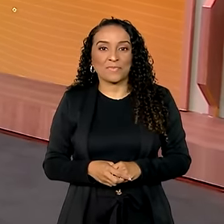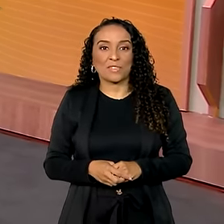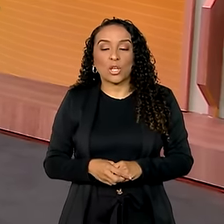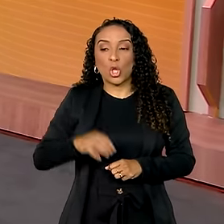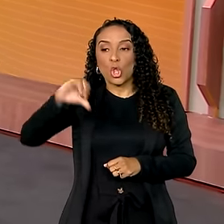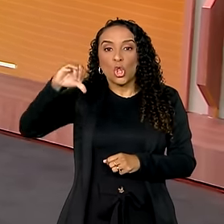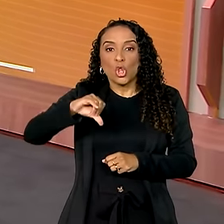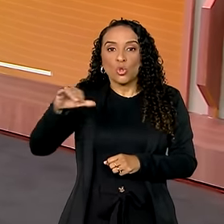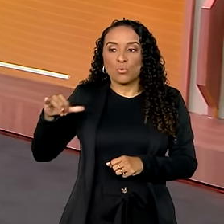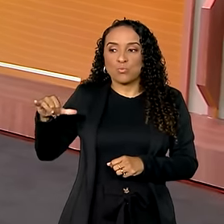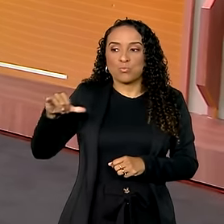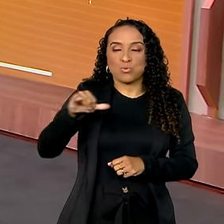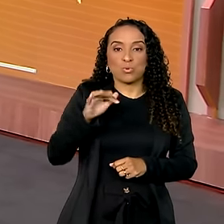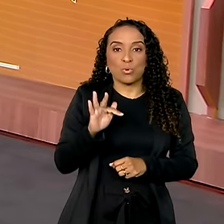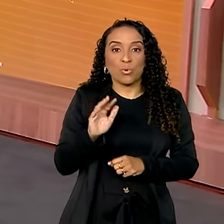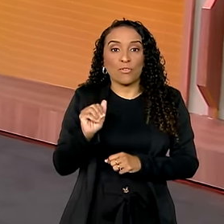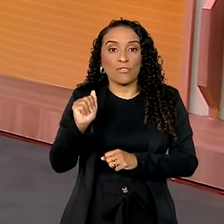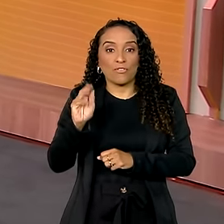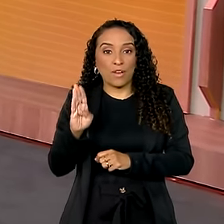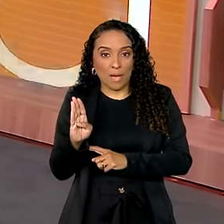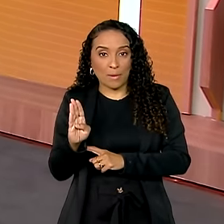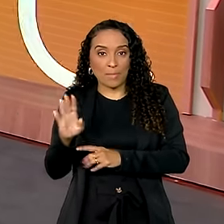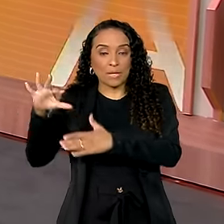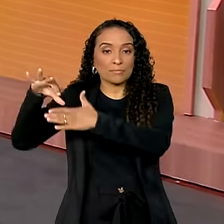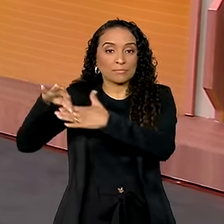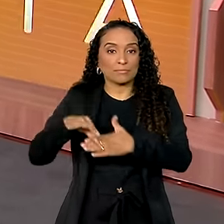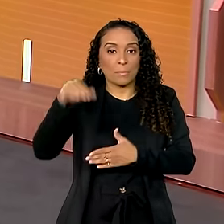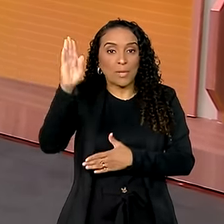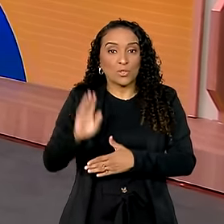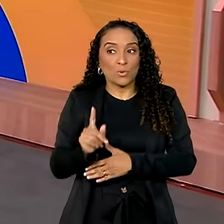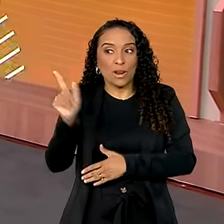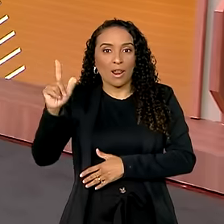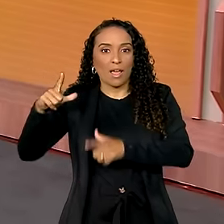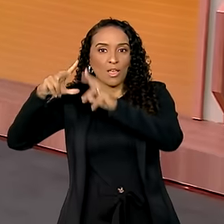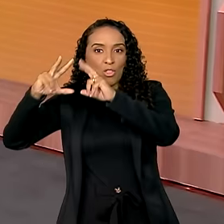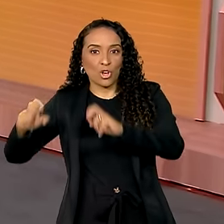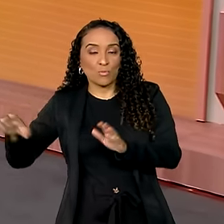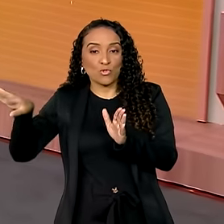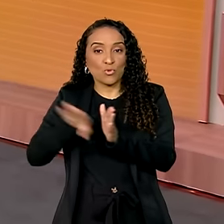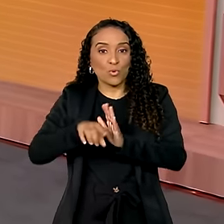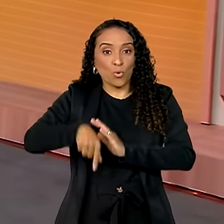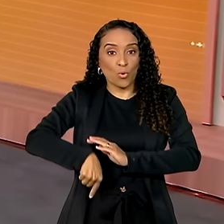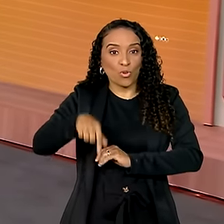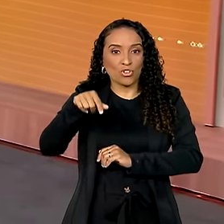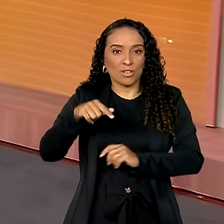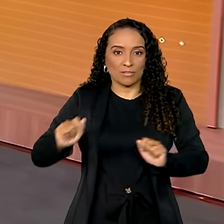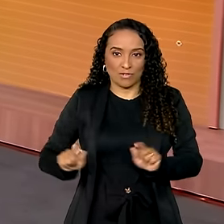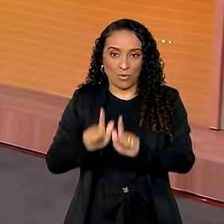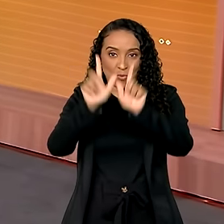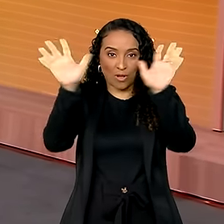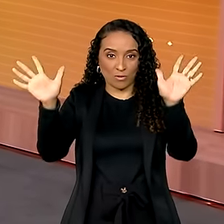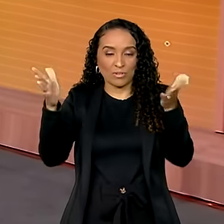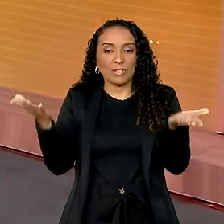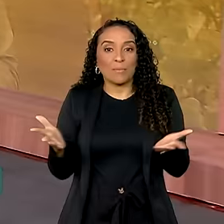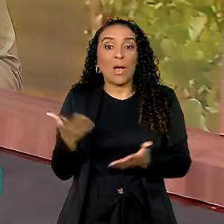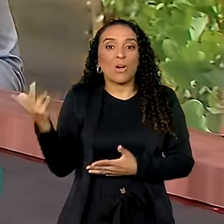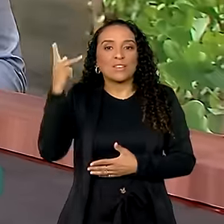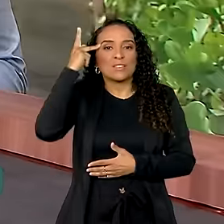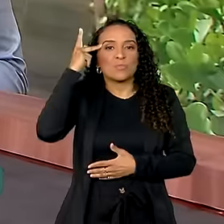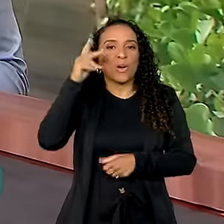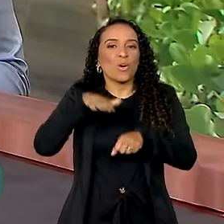O nono voo da FAB de repatriação de brasileiros do Líbano chegou hoje, no início da manhã em Guarulhos. Então, vamos a São Paulo